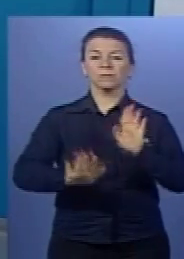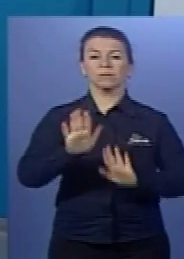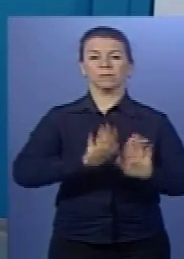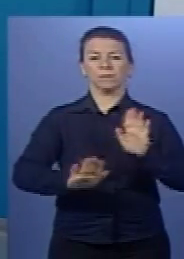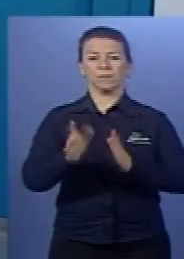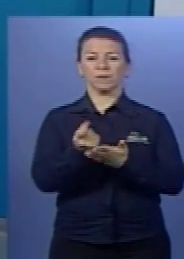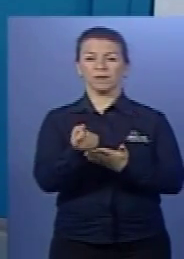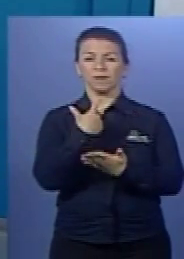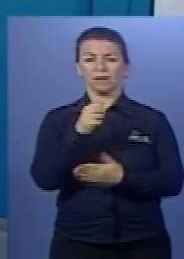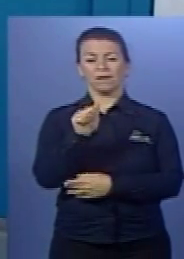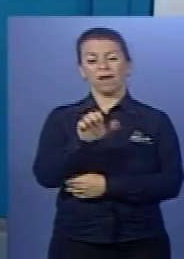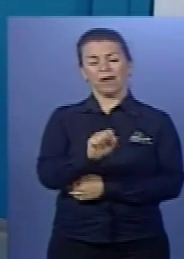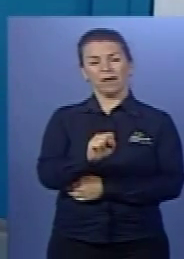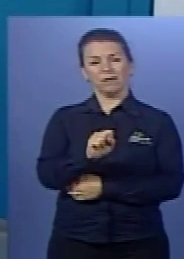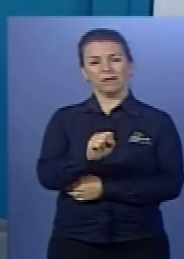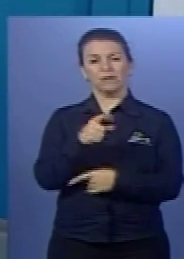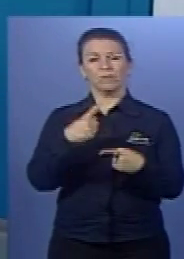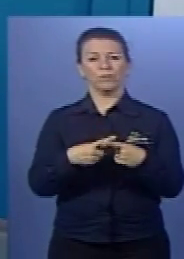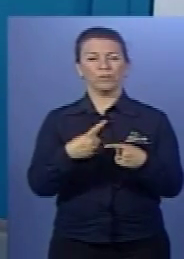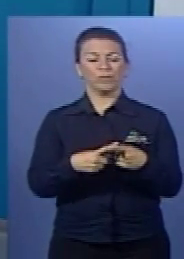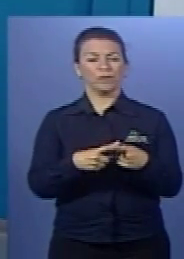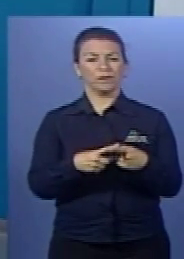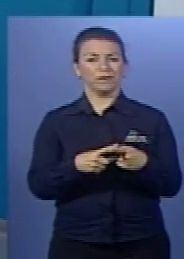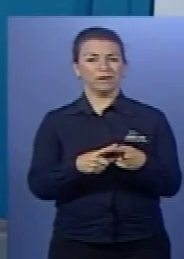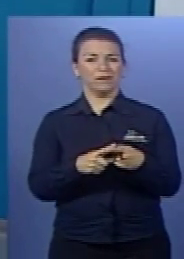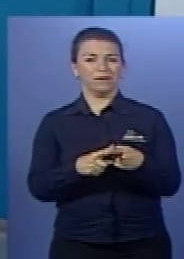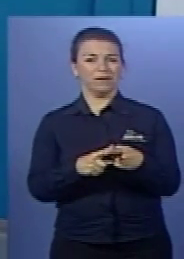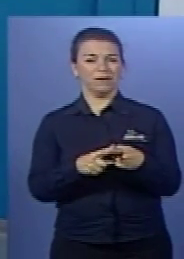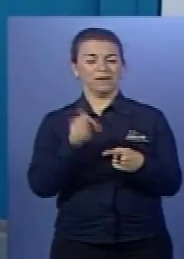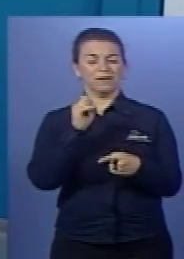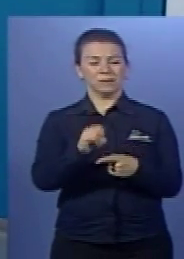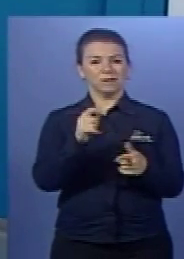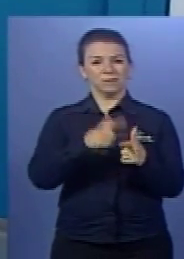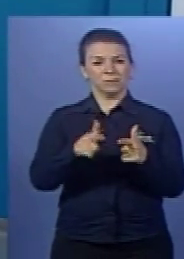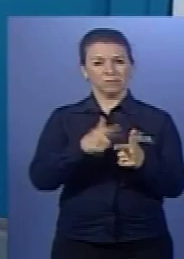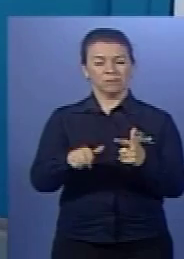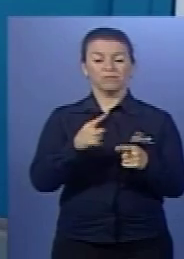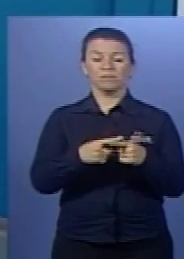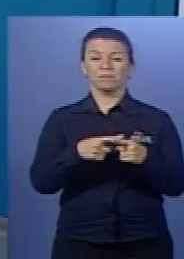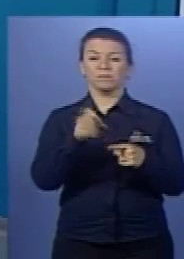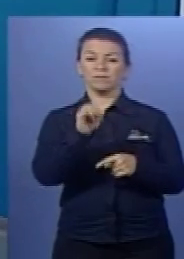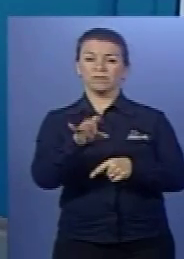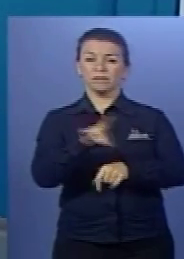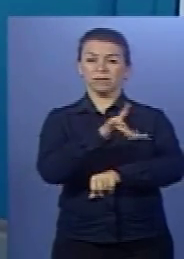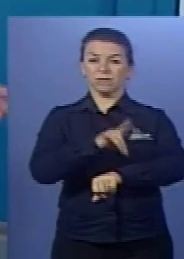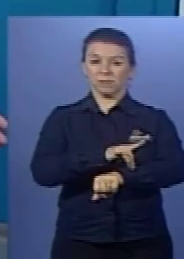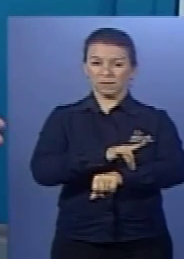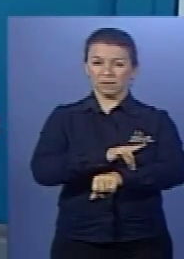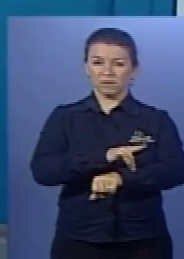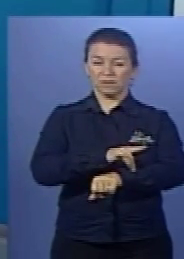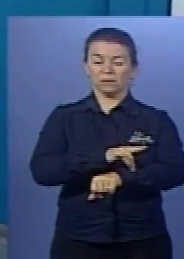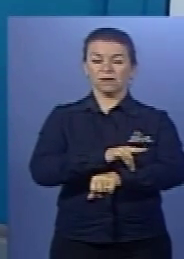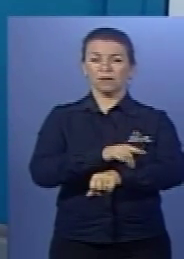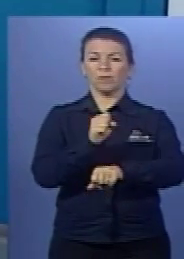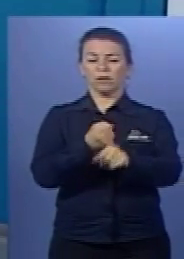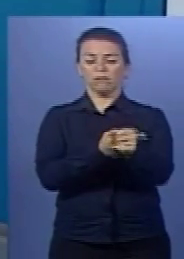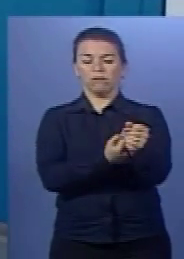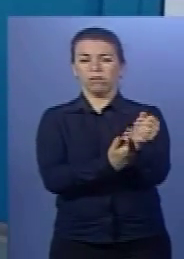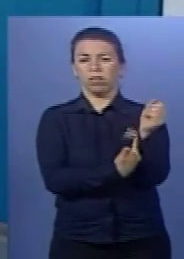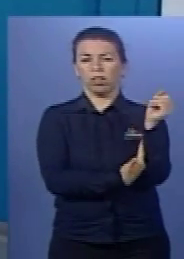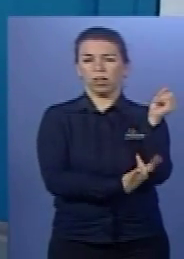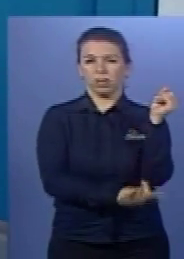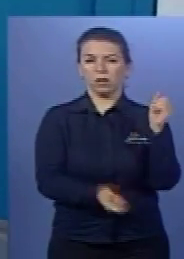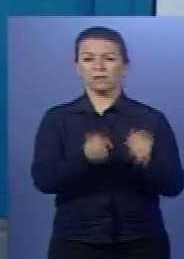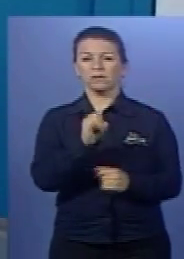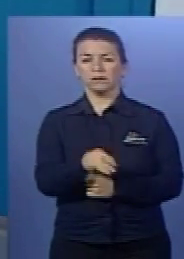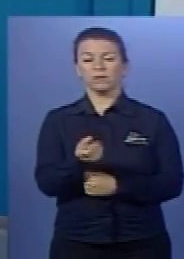salicínico, porque ele é um anticoagulante. E a dengue pode ser hemorrágica. Se você tomar um anticoagulante, você vai fazer o